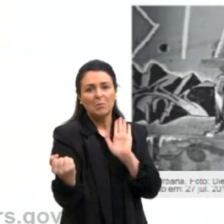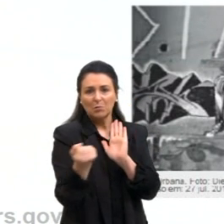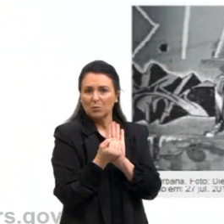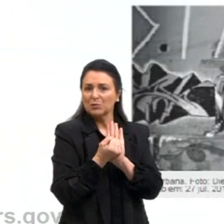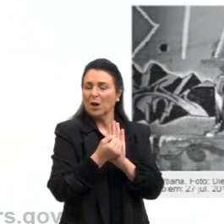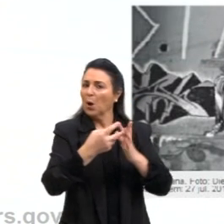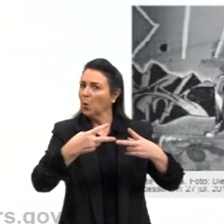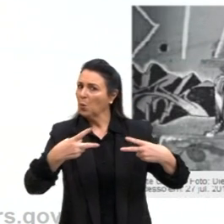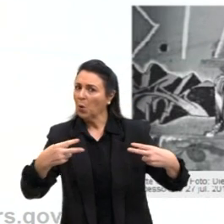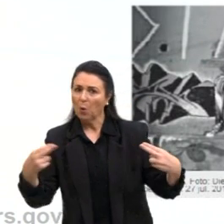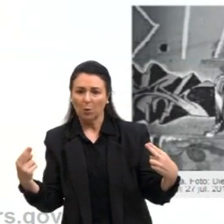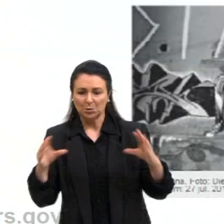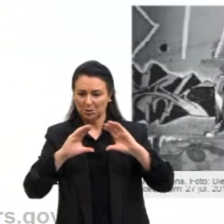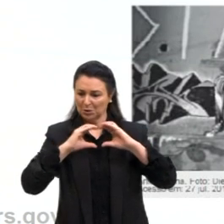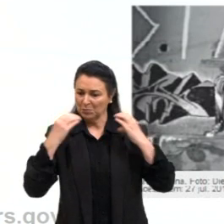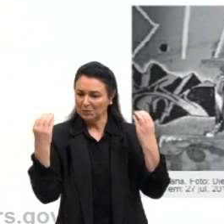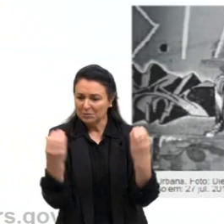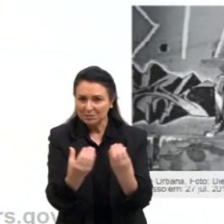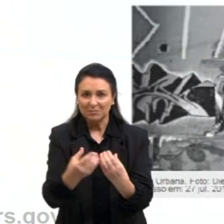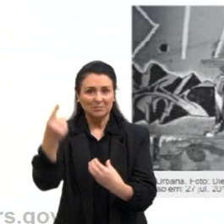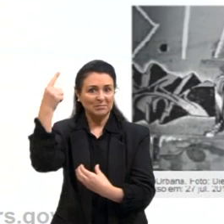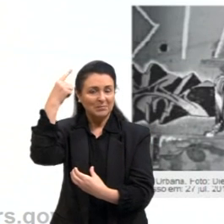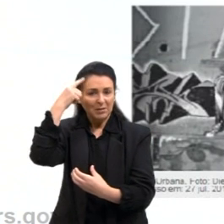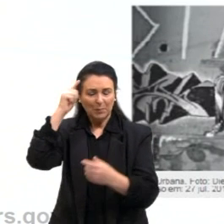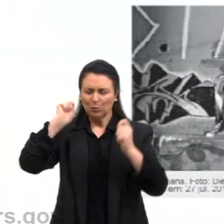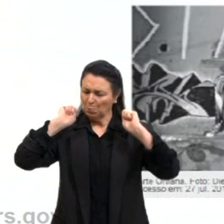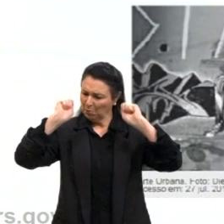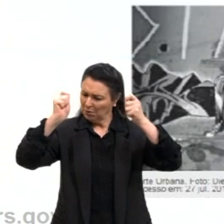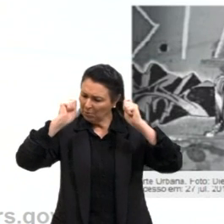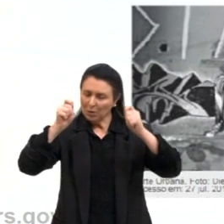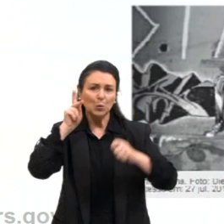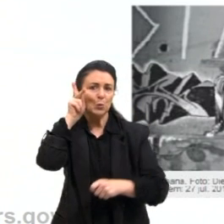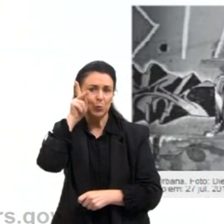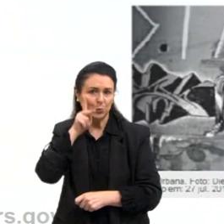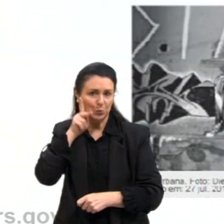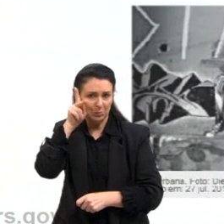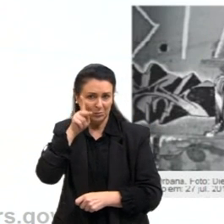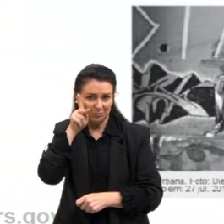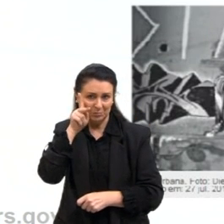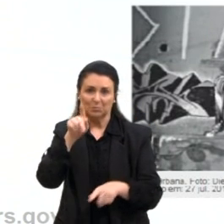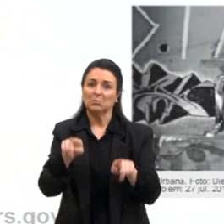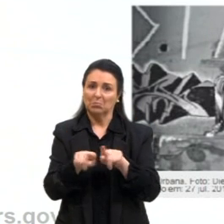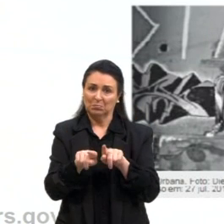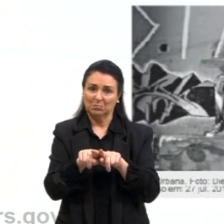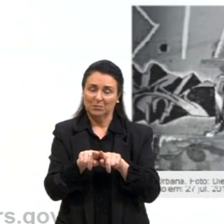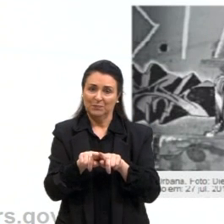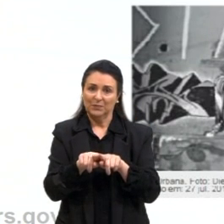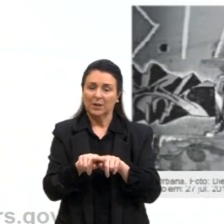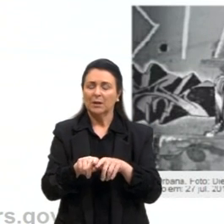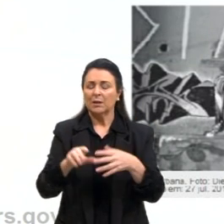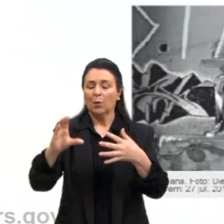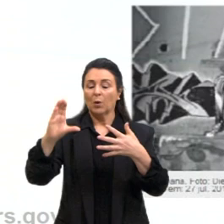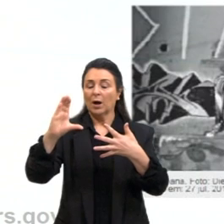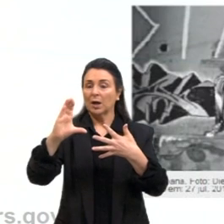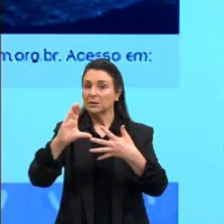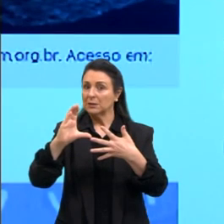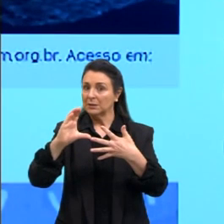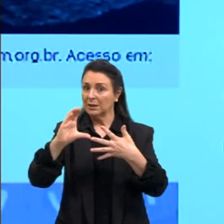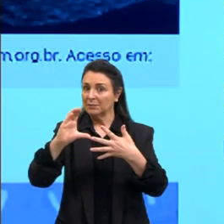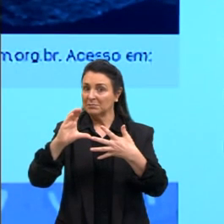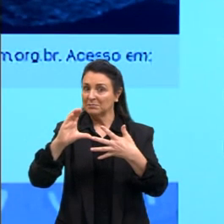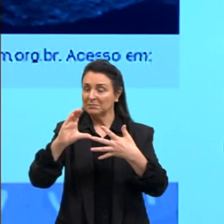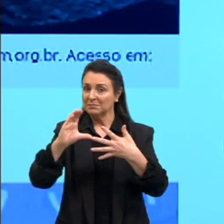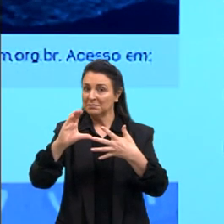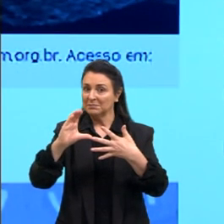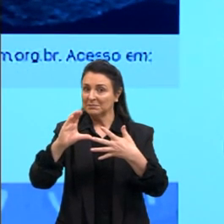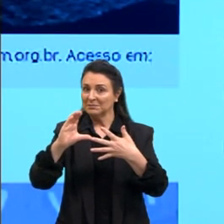comunidade, um pensamento de protesto político, então a alternativa certa aqui é